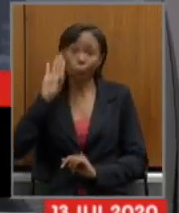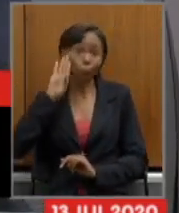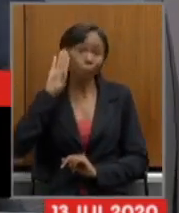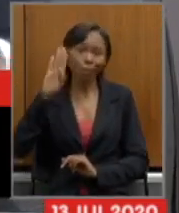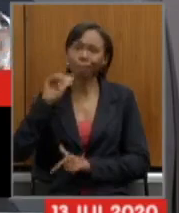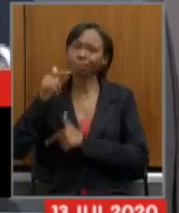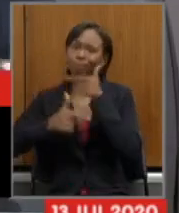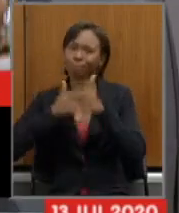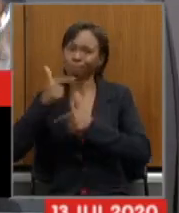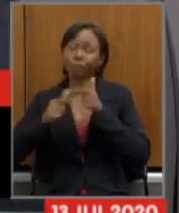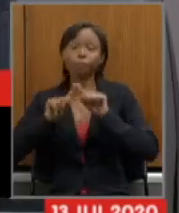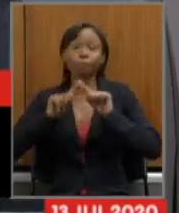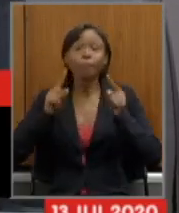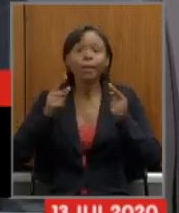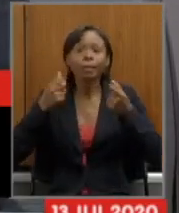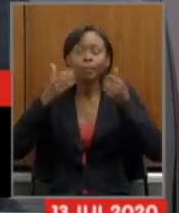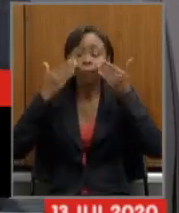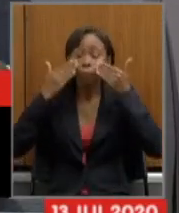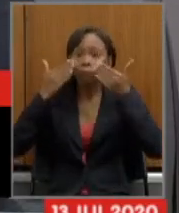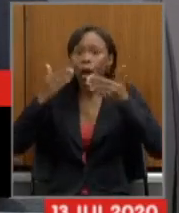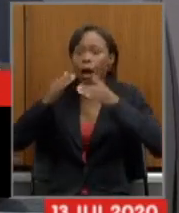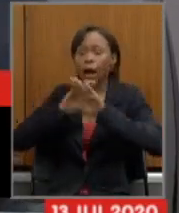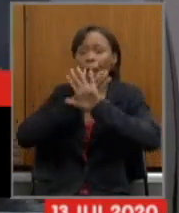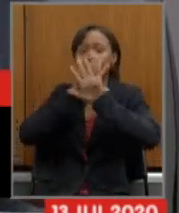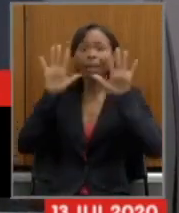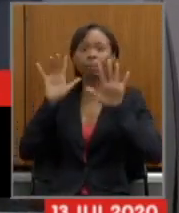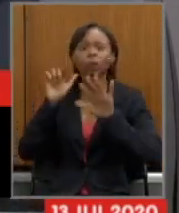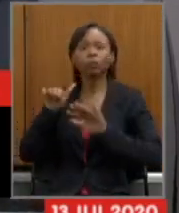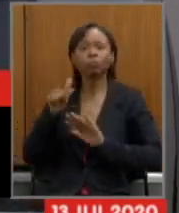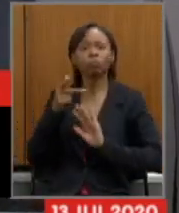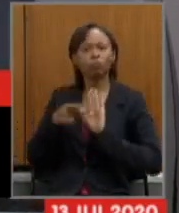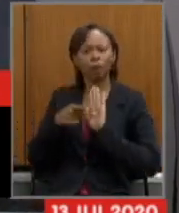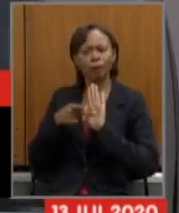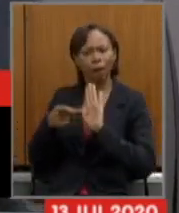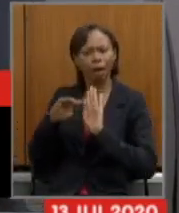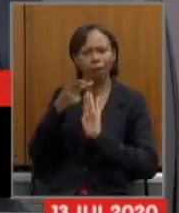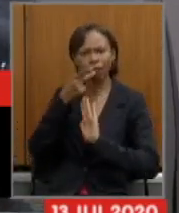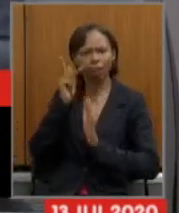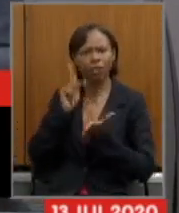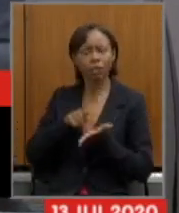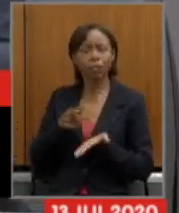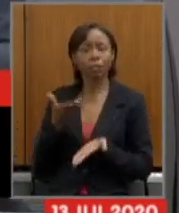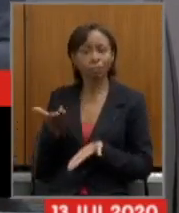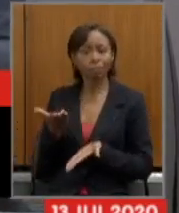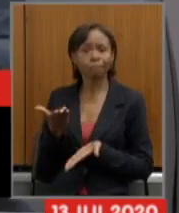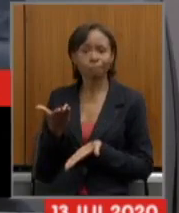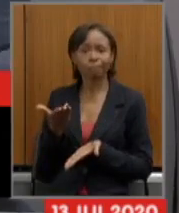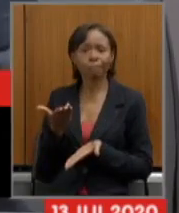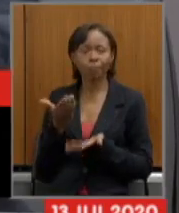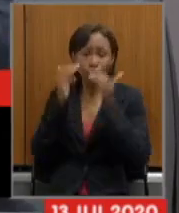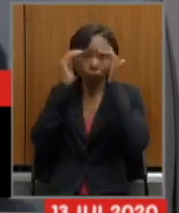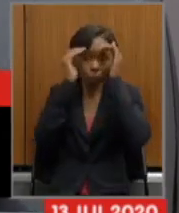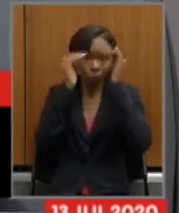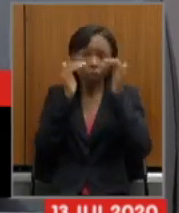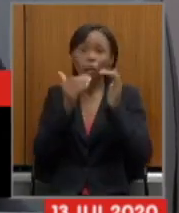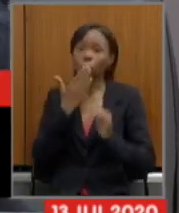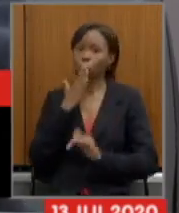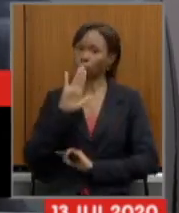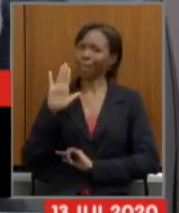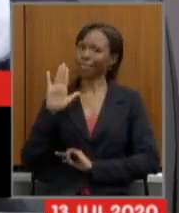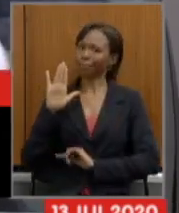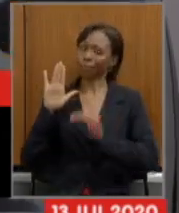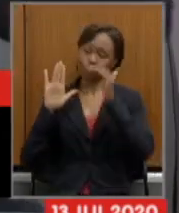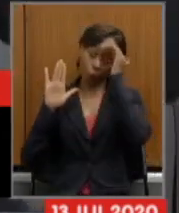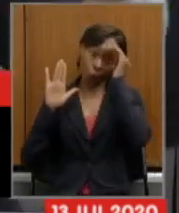mas nós precisamos ser transparentes com esse servidor precisamos falar a verdade para ele e precisamos cumprir o que a gente prometer a